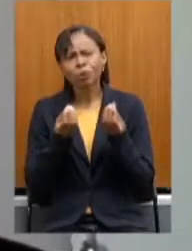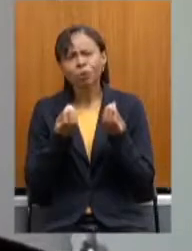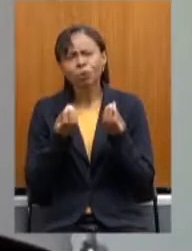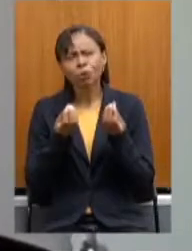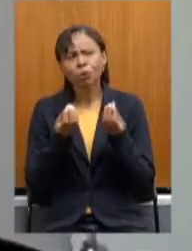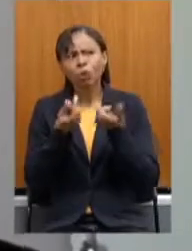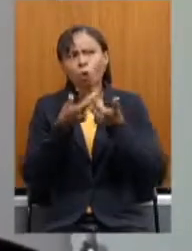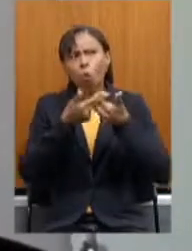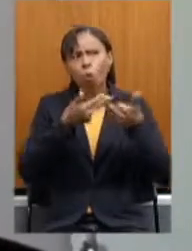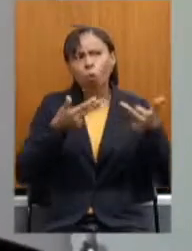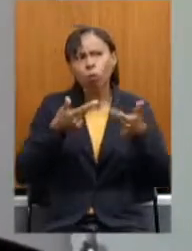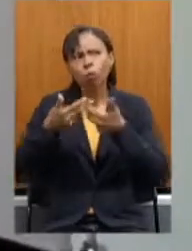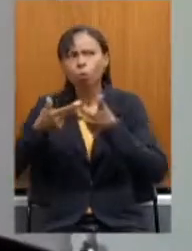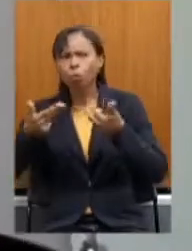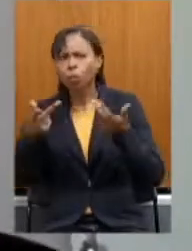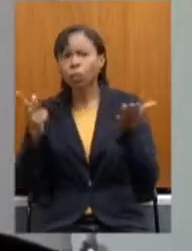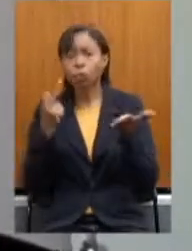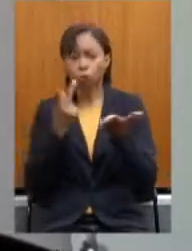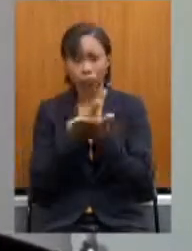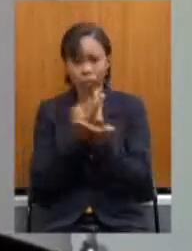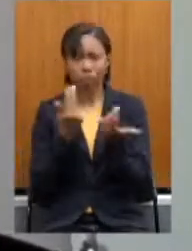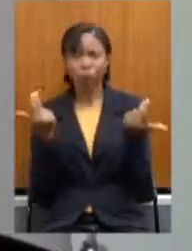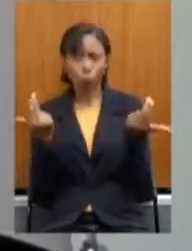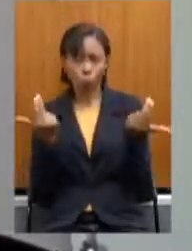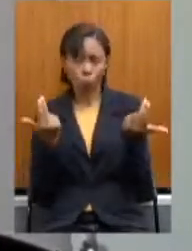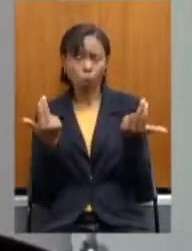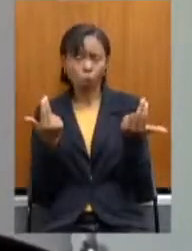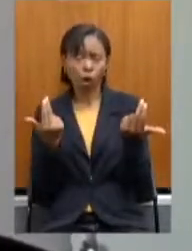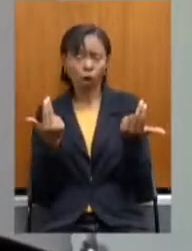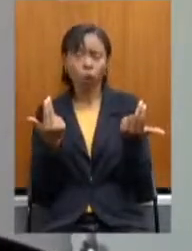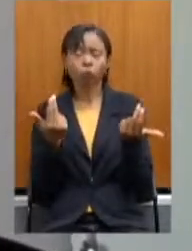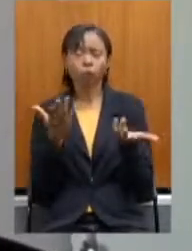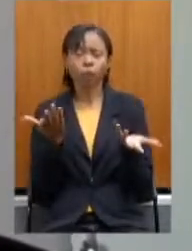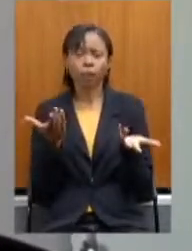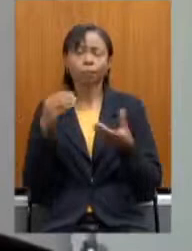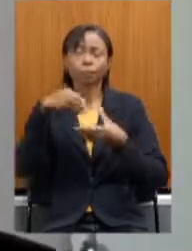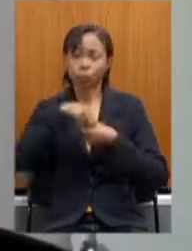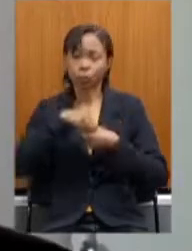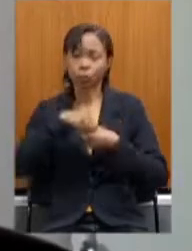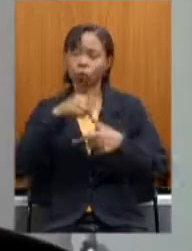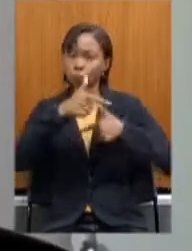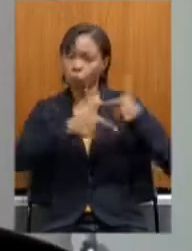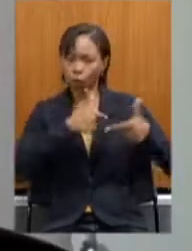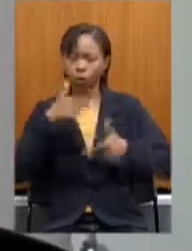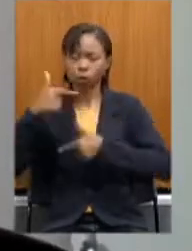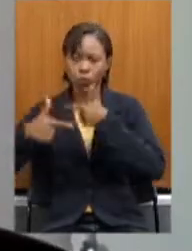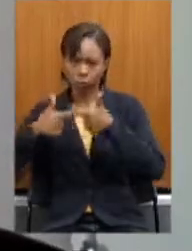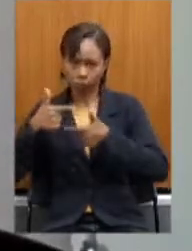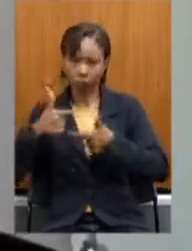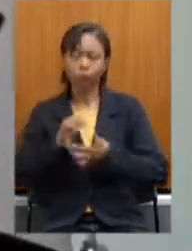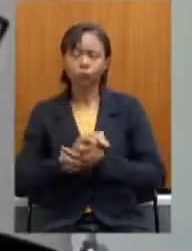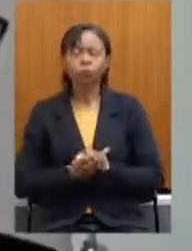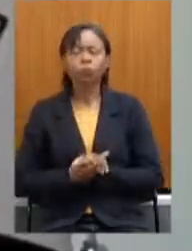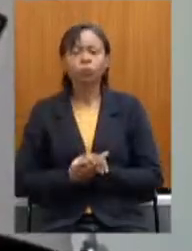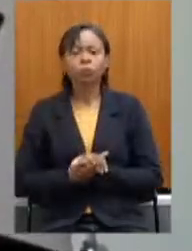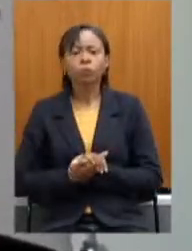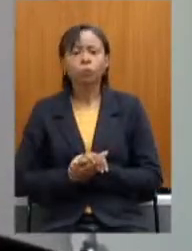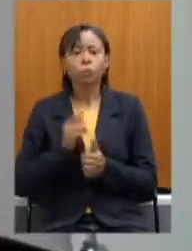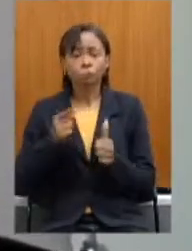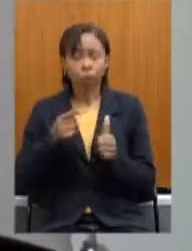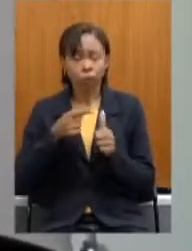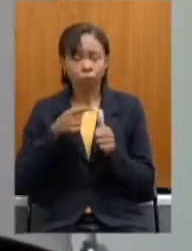distinções em relação ao perfil funcional. Bom, primeiramente